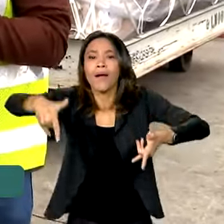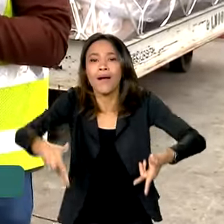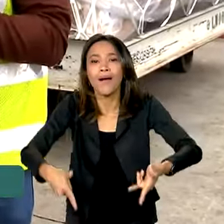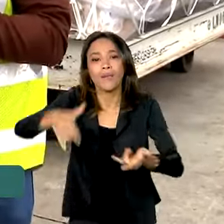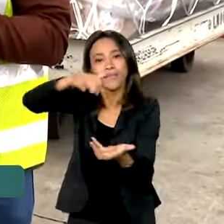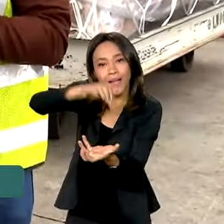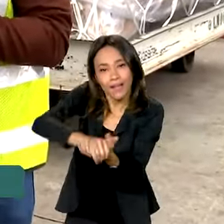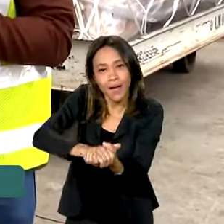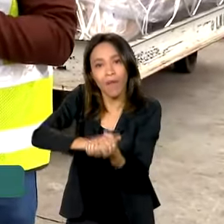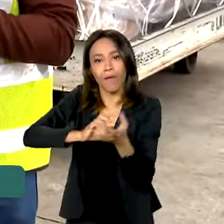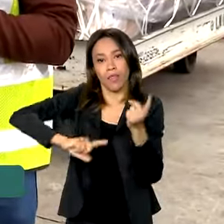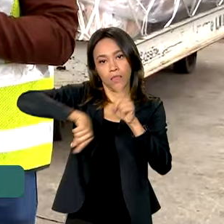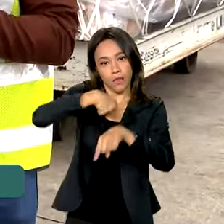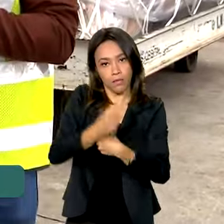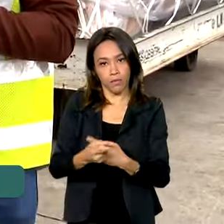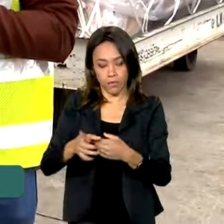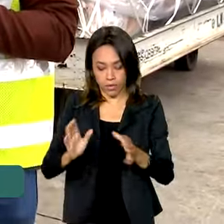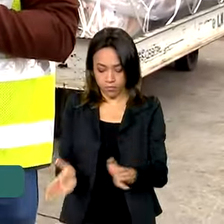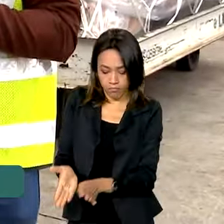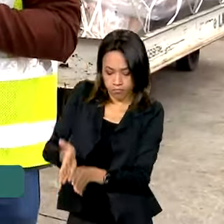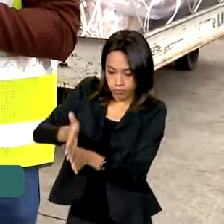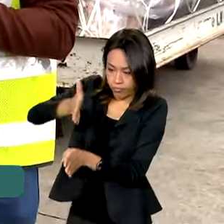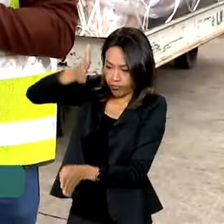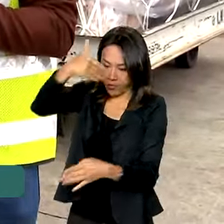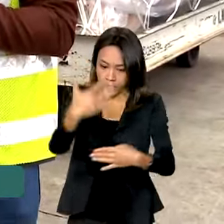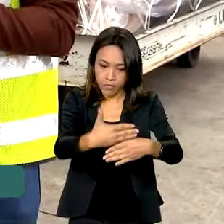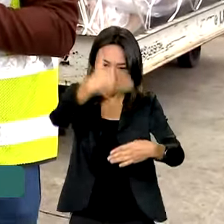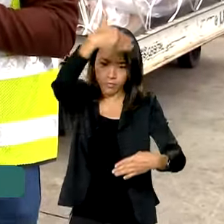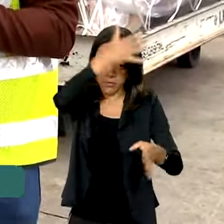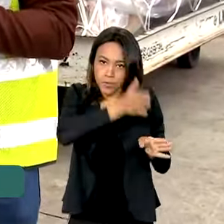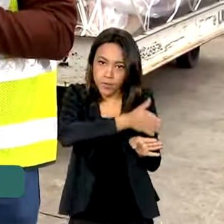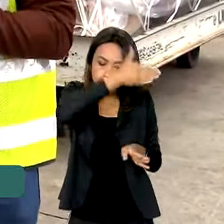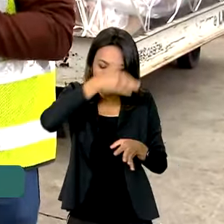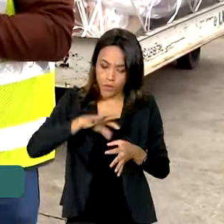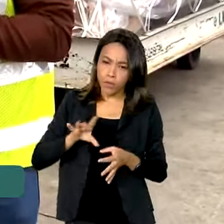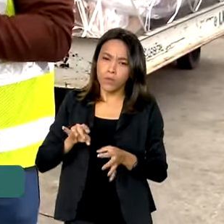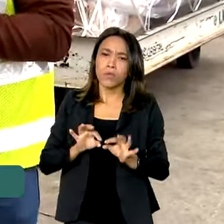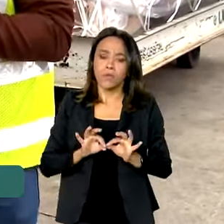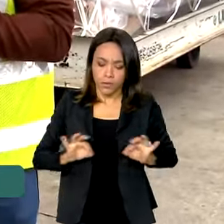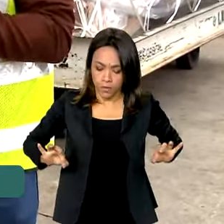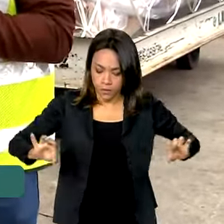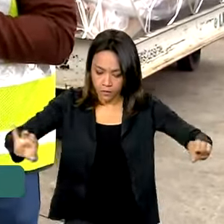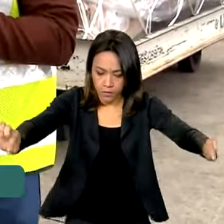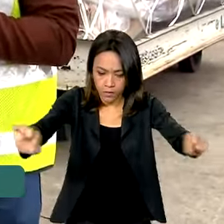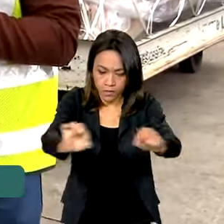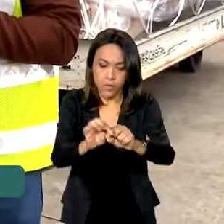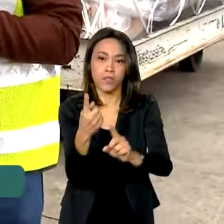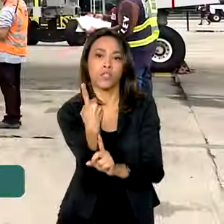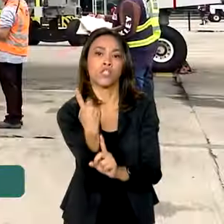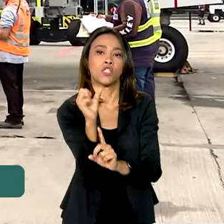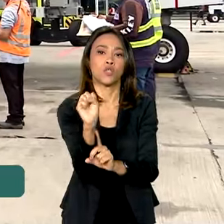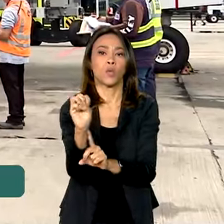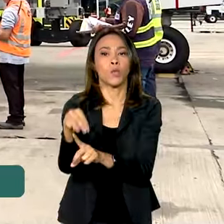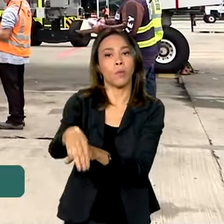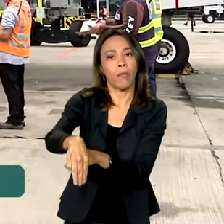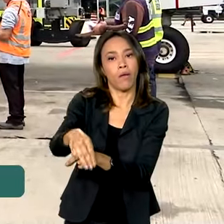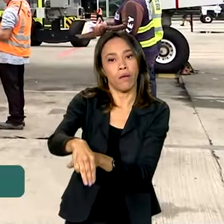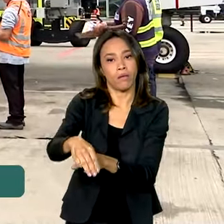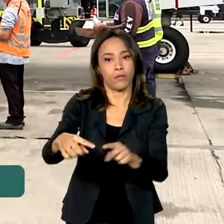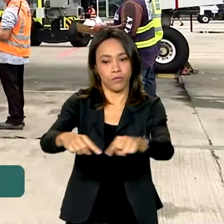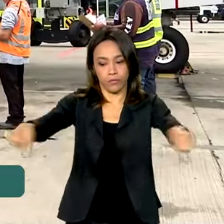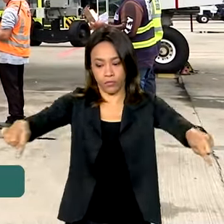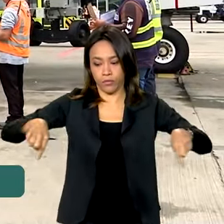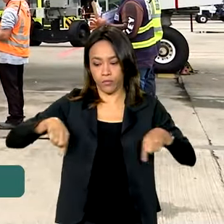Depois de montada, a casa fica com aproximadamente 18 metros quadrados. Ainda serão